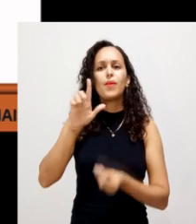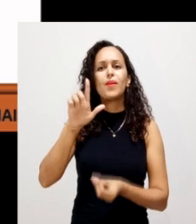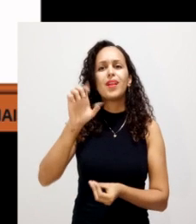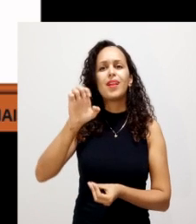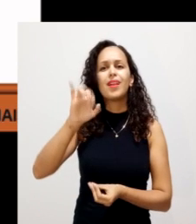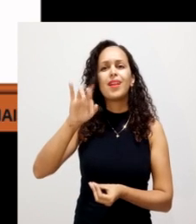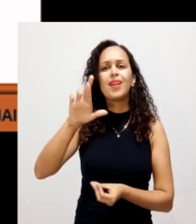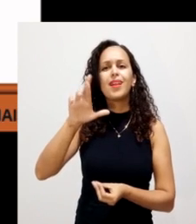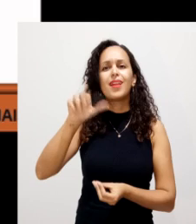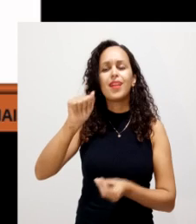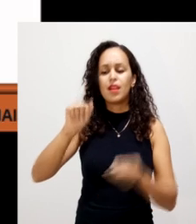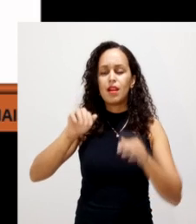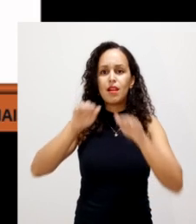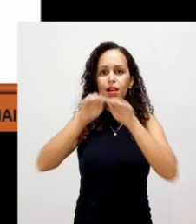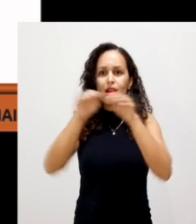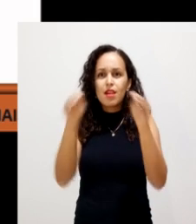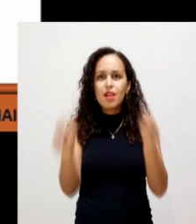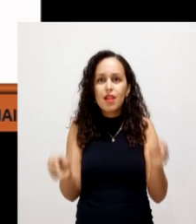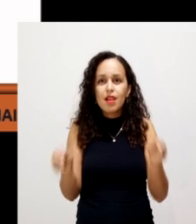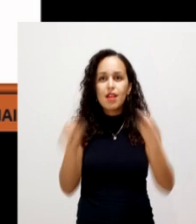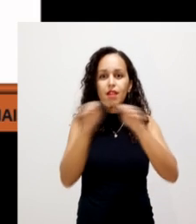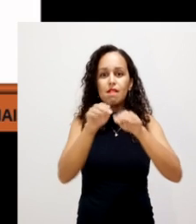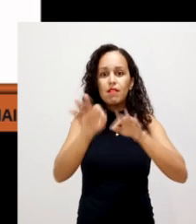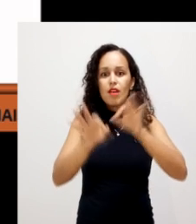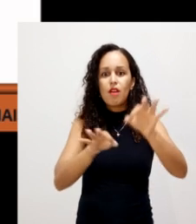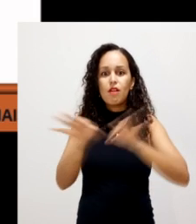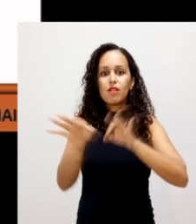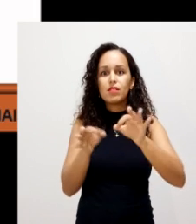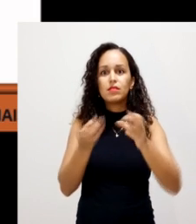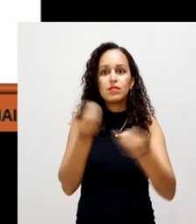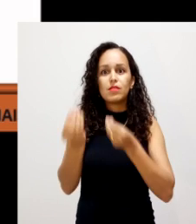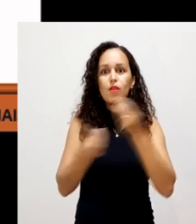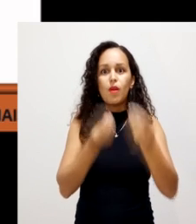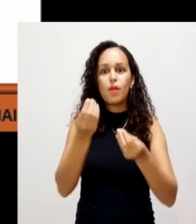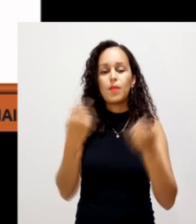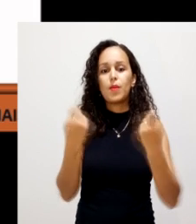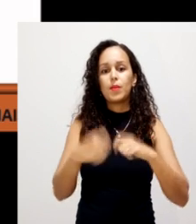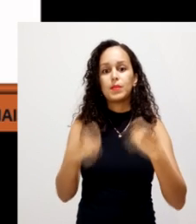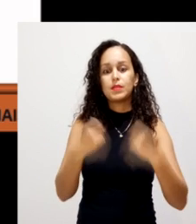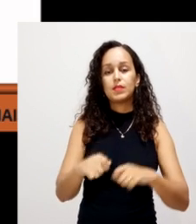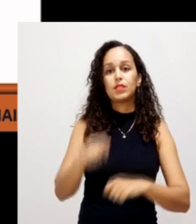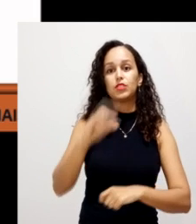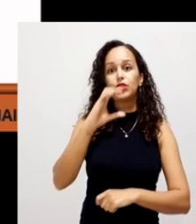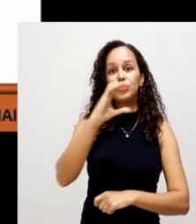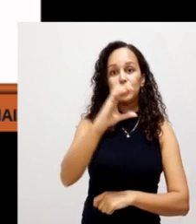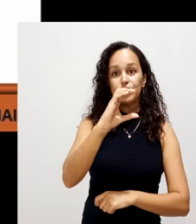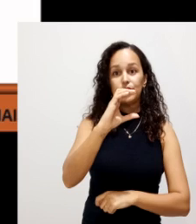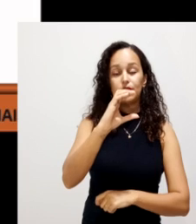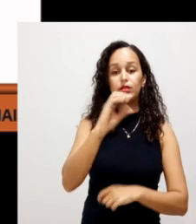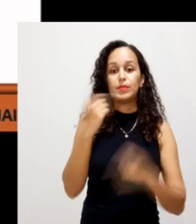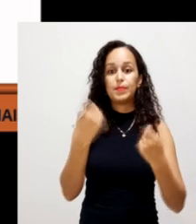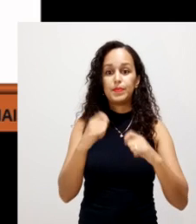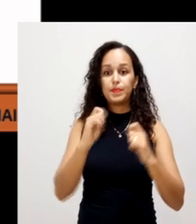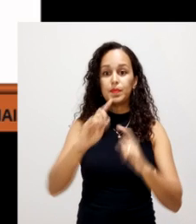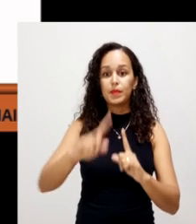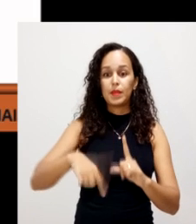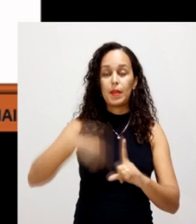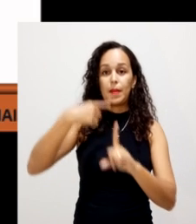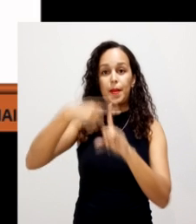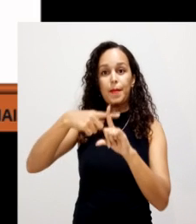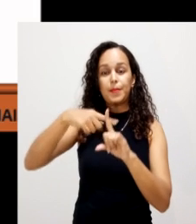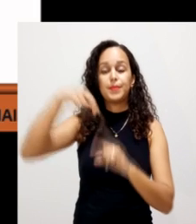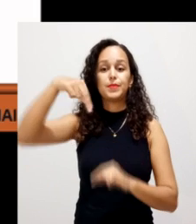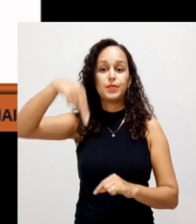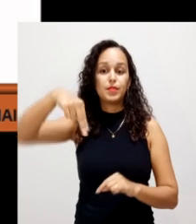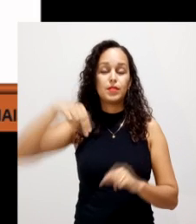leiras, gente? Para isso, a vai precisar de uma fonte de carbono. Essa fonte de carbono pode vir material fibroso